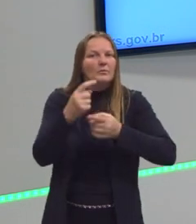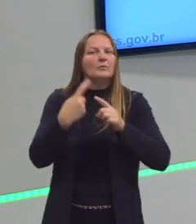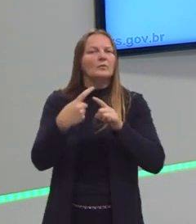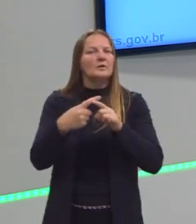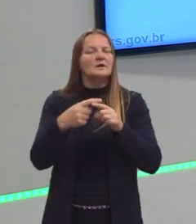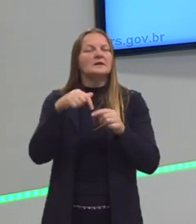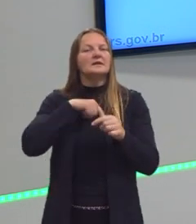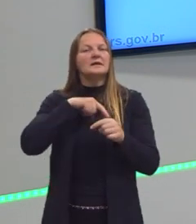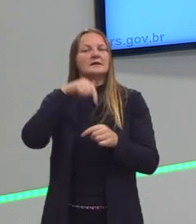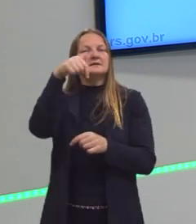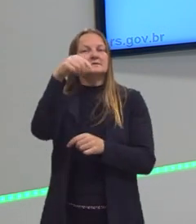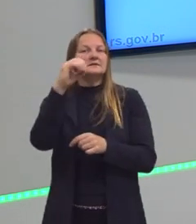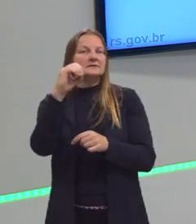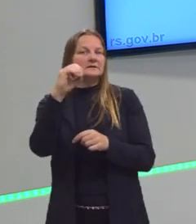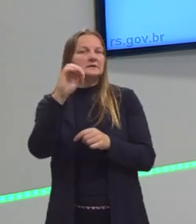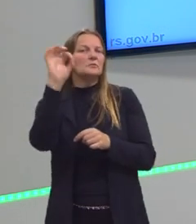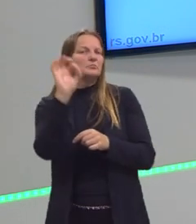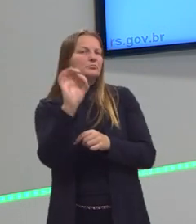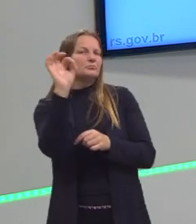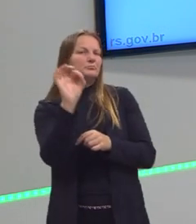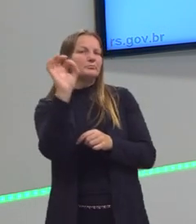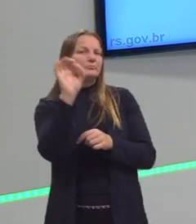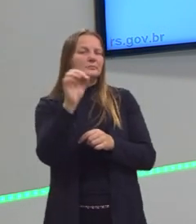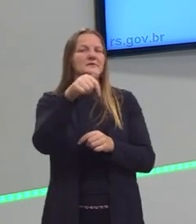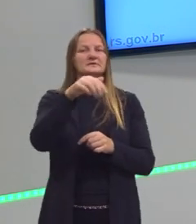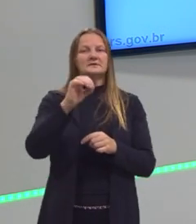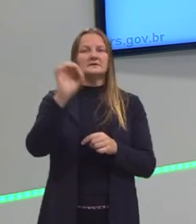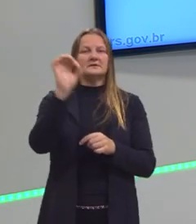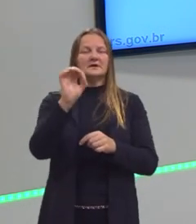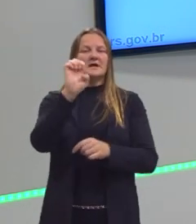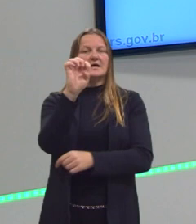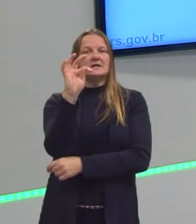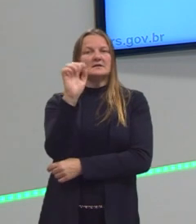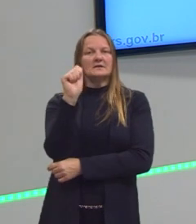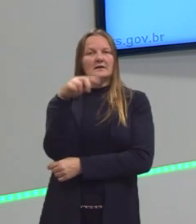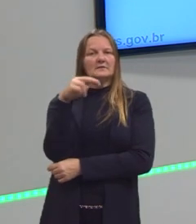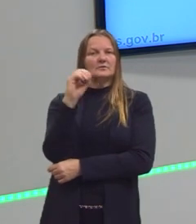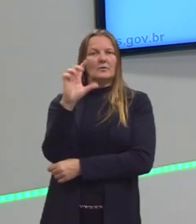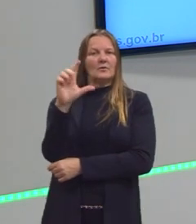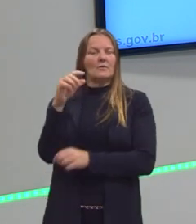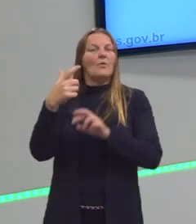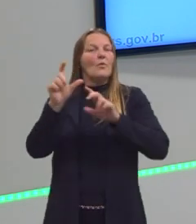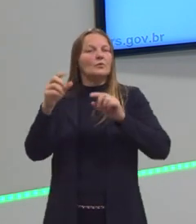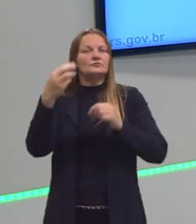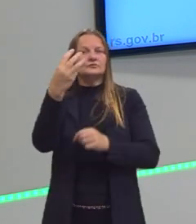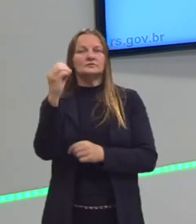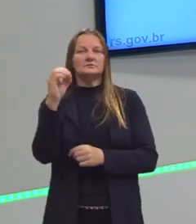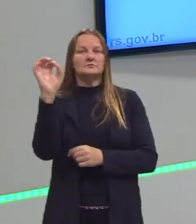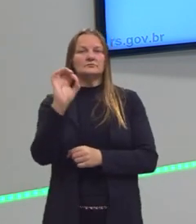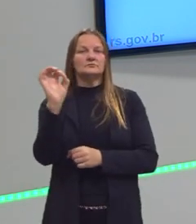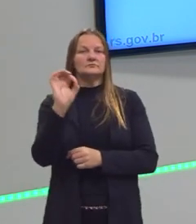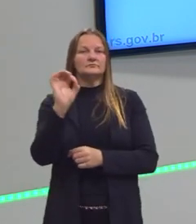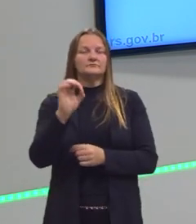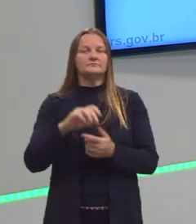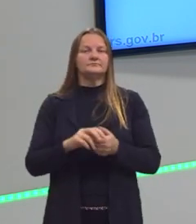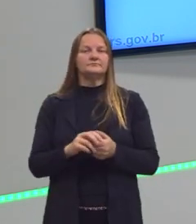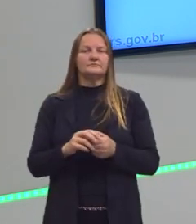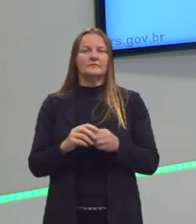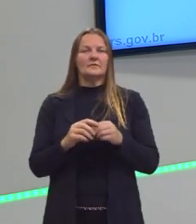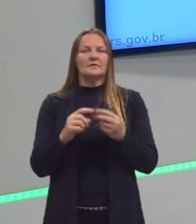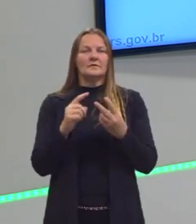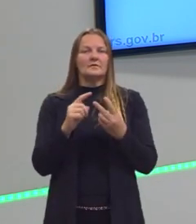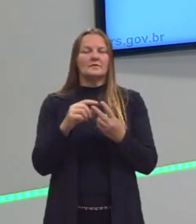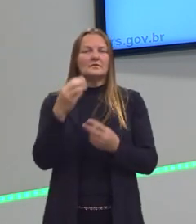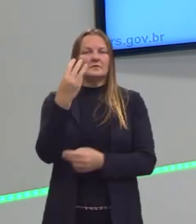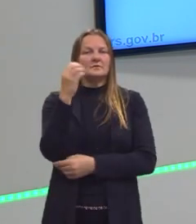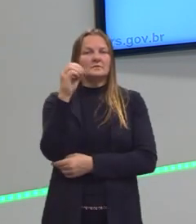se tem 70, se o percentual dele é 70, 70 é etanol. Os outros 30%, os outros 30